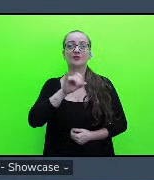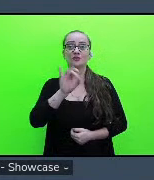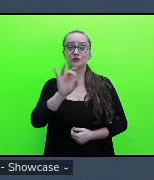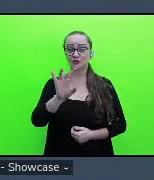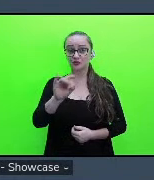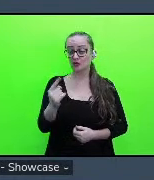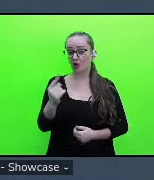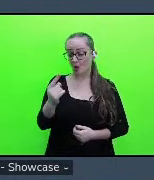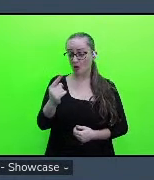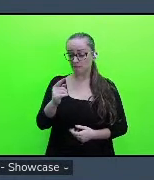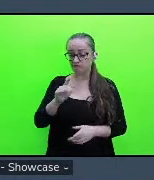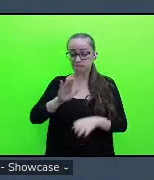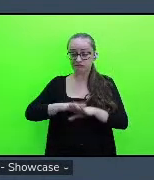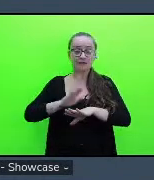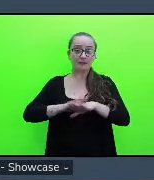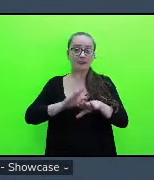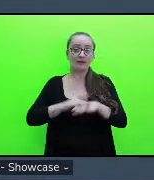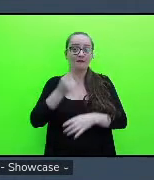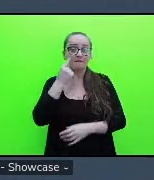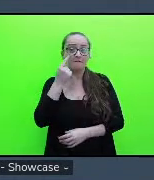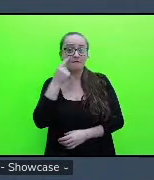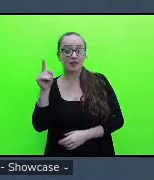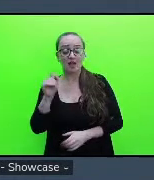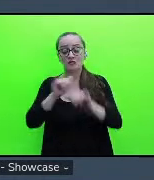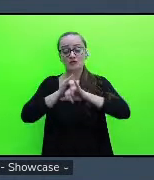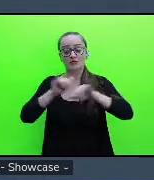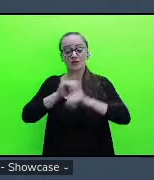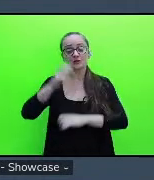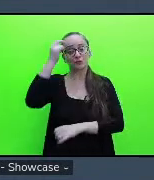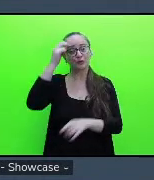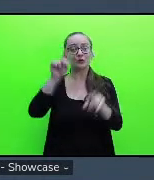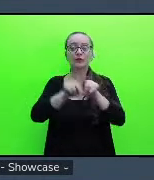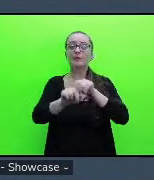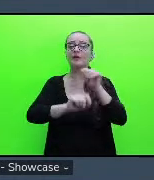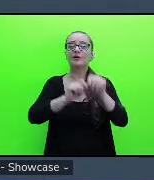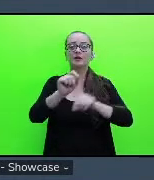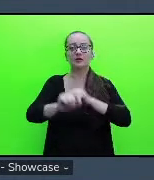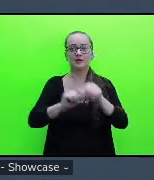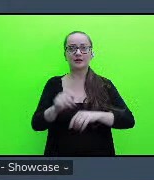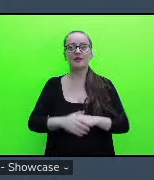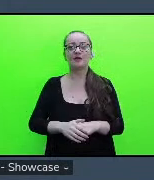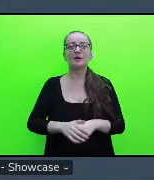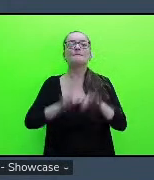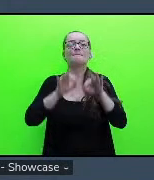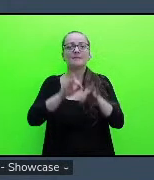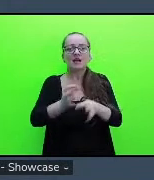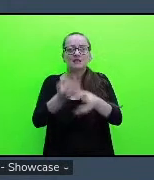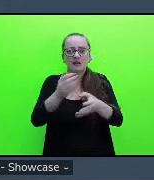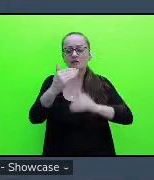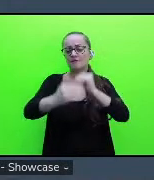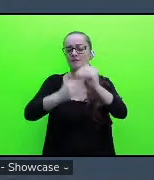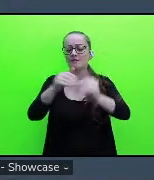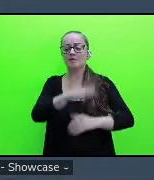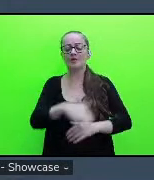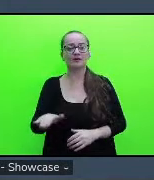finalidade de lazer divulgação da cultura mas também buscar realmente o desenvolvimento desse aluno